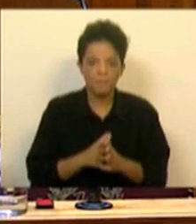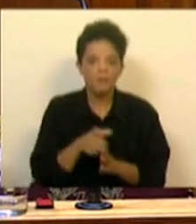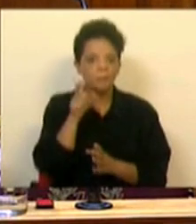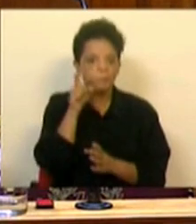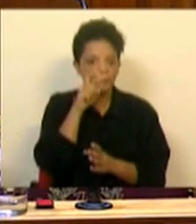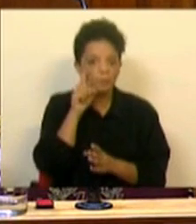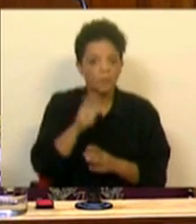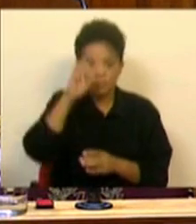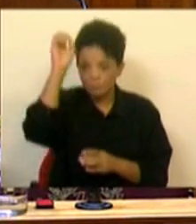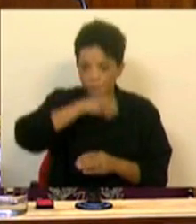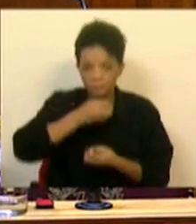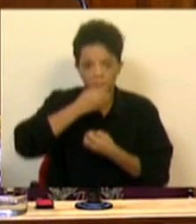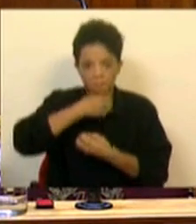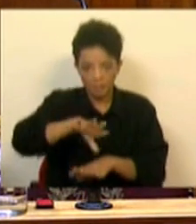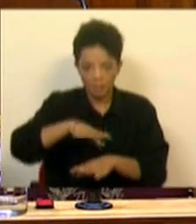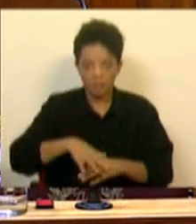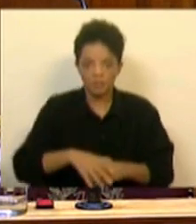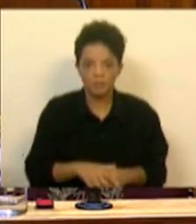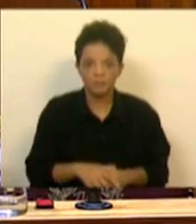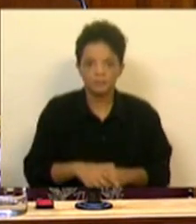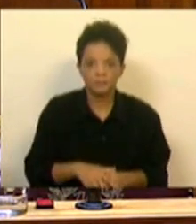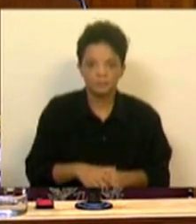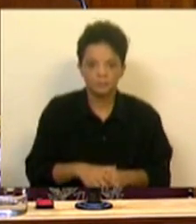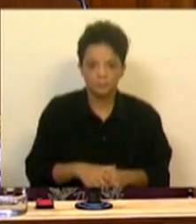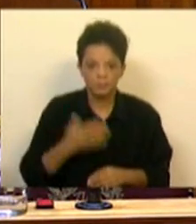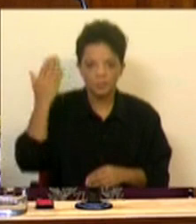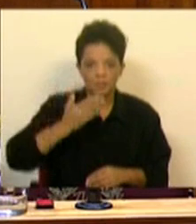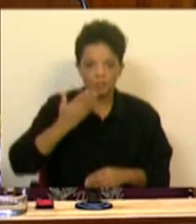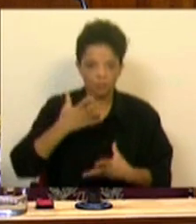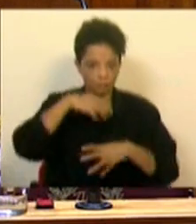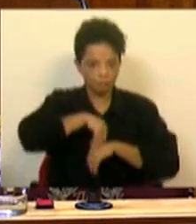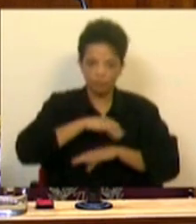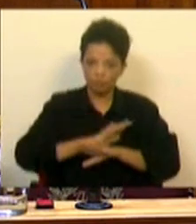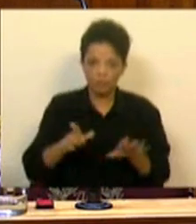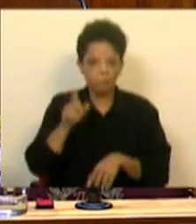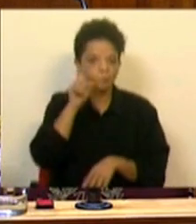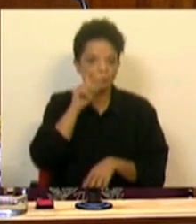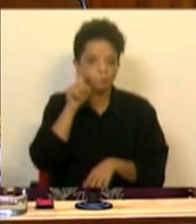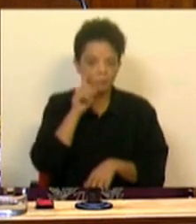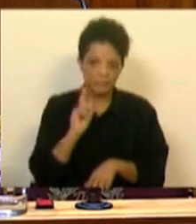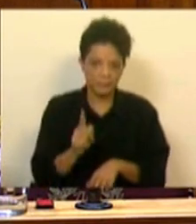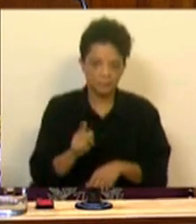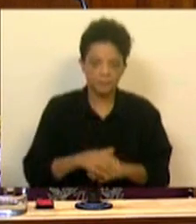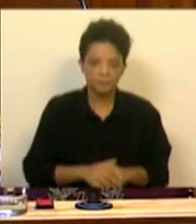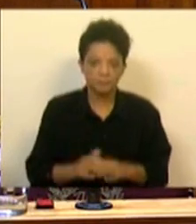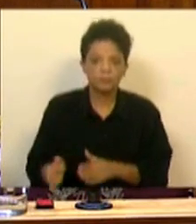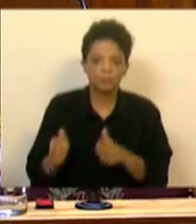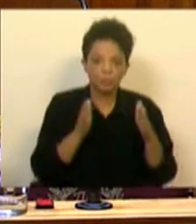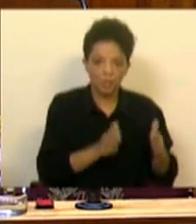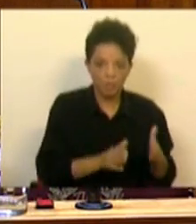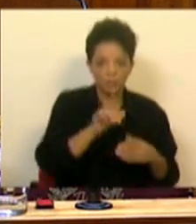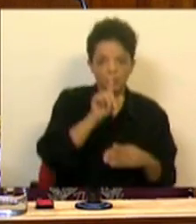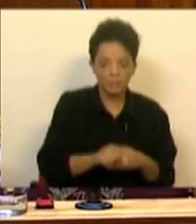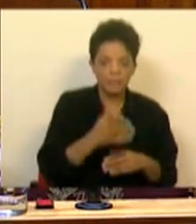garantir que ninguém perdia direitos adquiridos, garantir essa dimensão. Por outro,